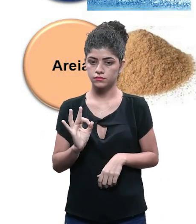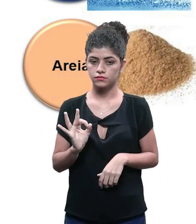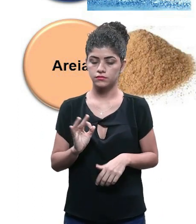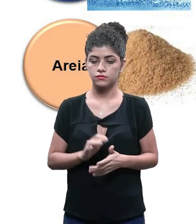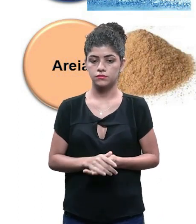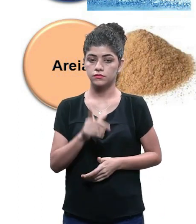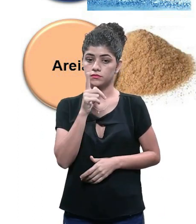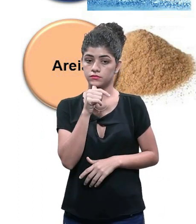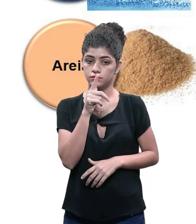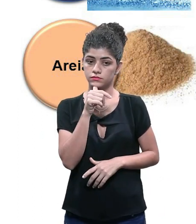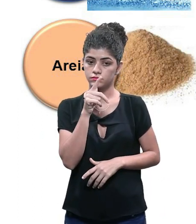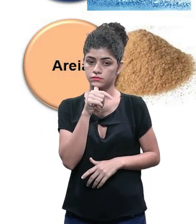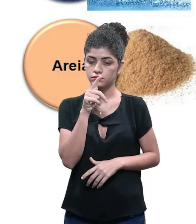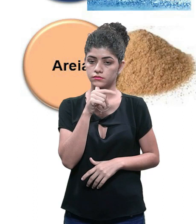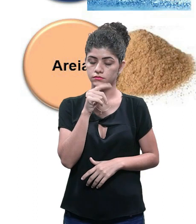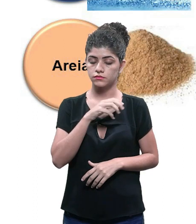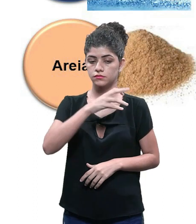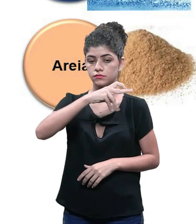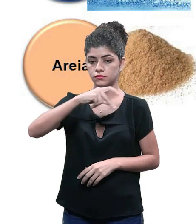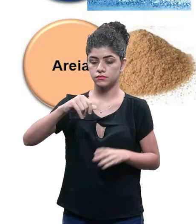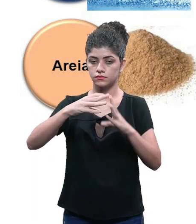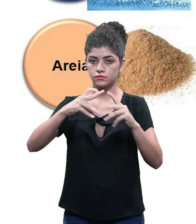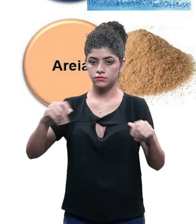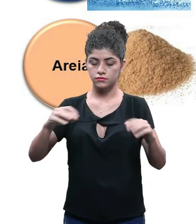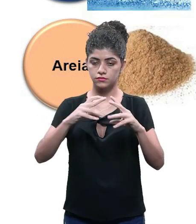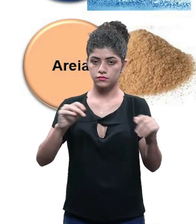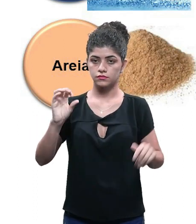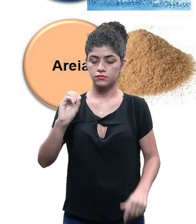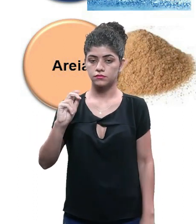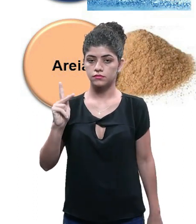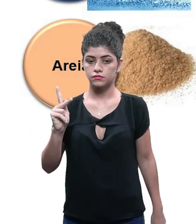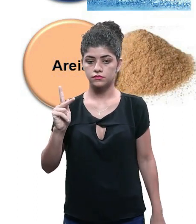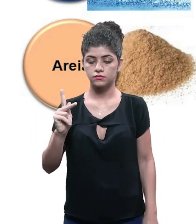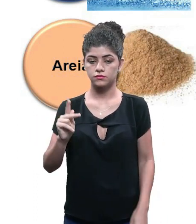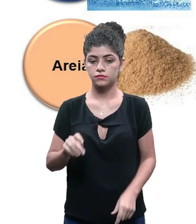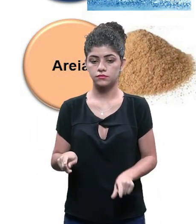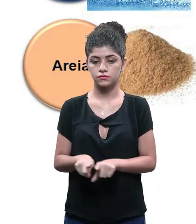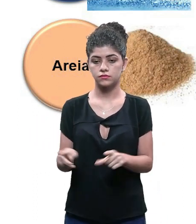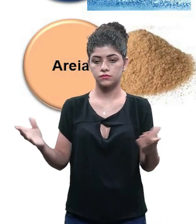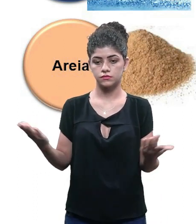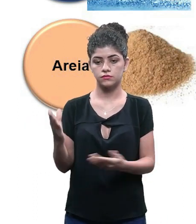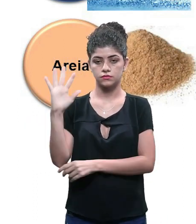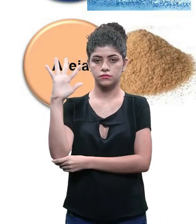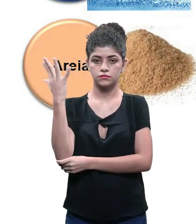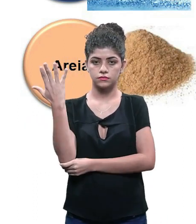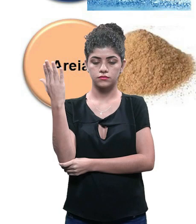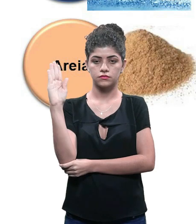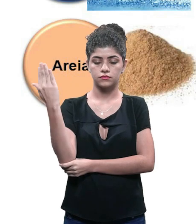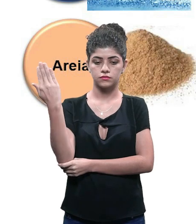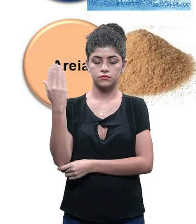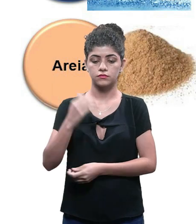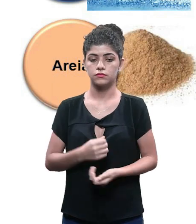branco certo? a água a areia certo? e o